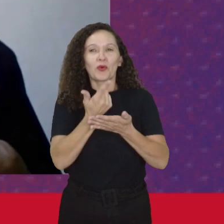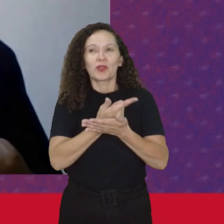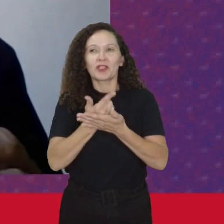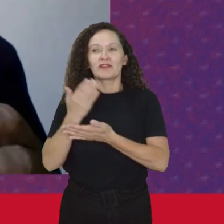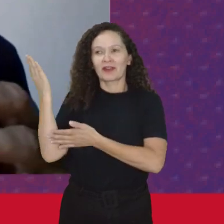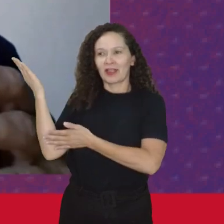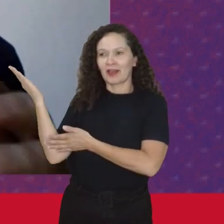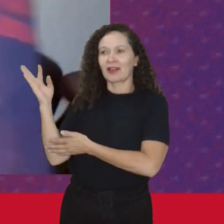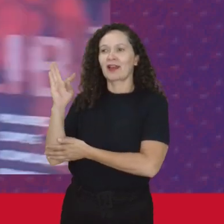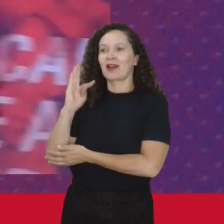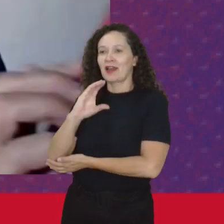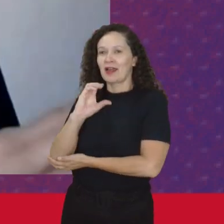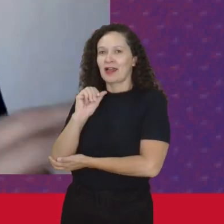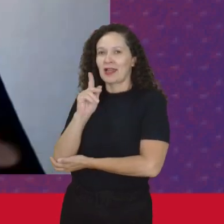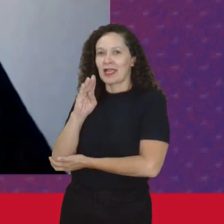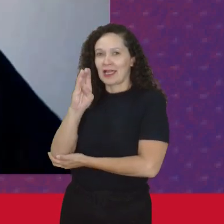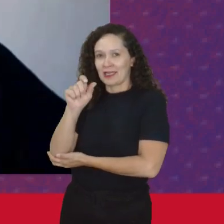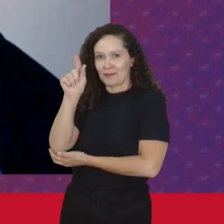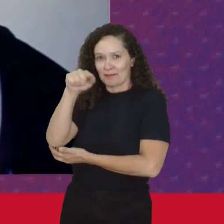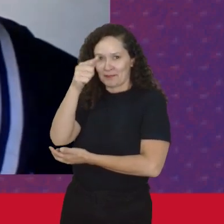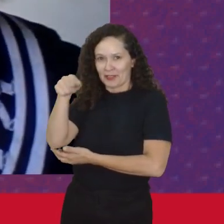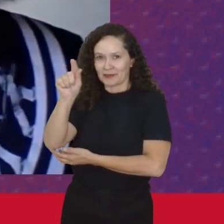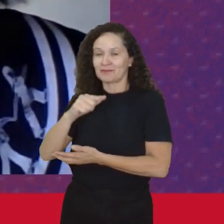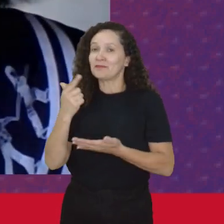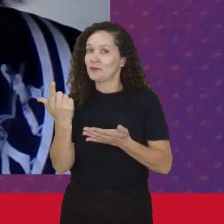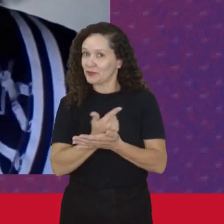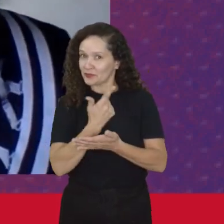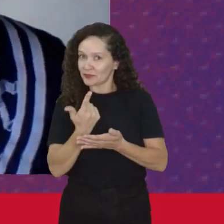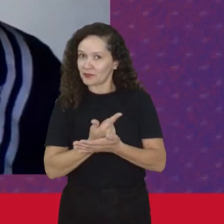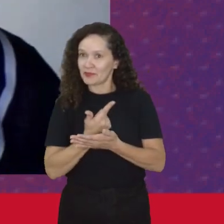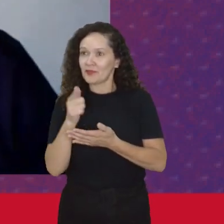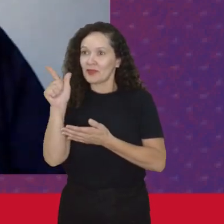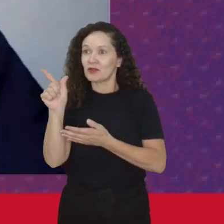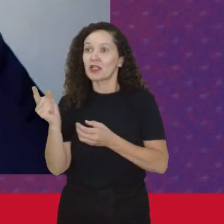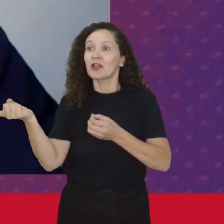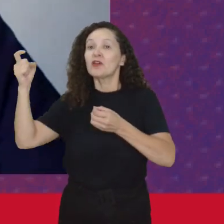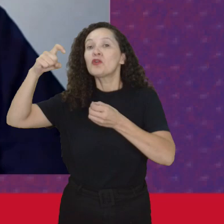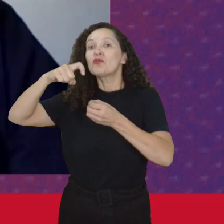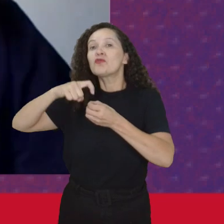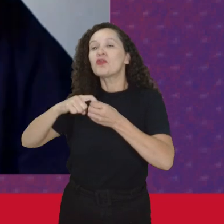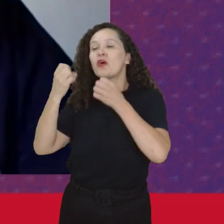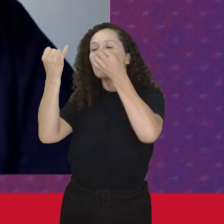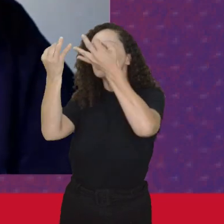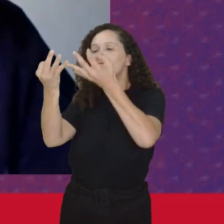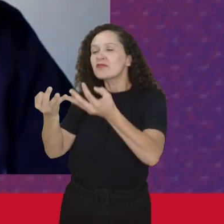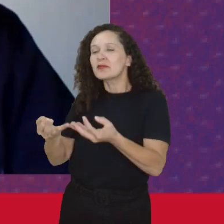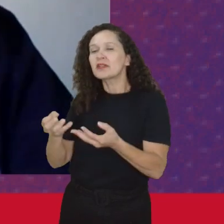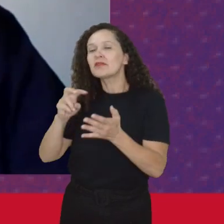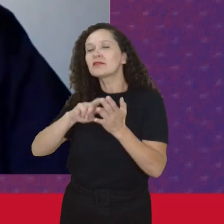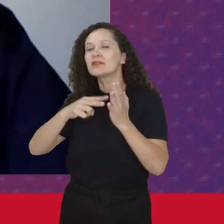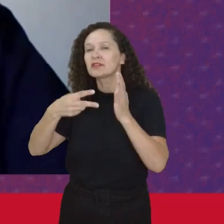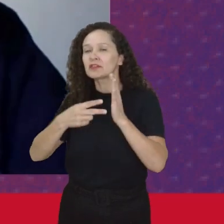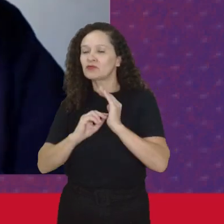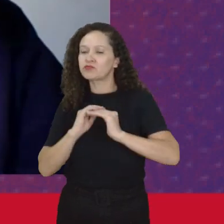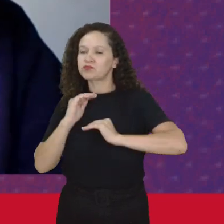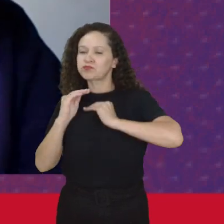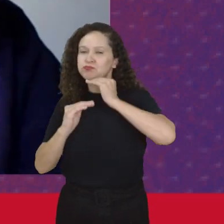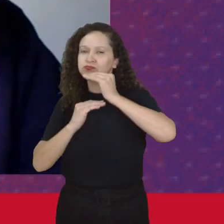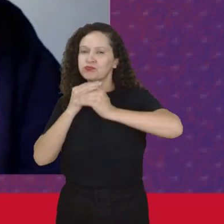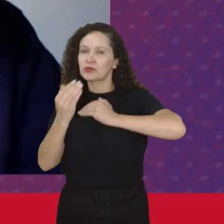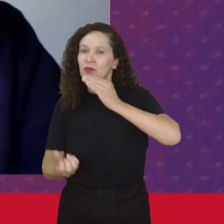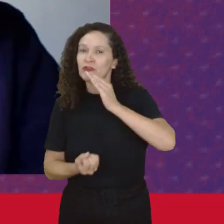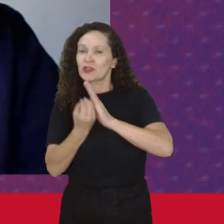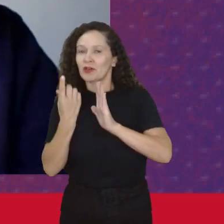Caliban e a Bruxa Que é um livro onde ela recupera O que é o processo de constituição do